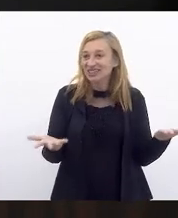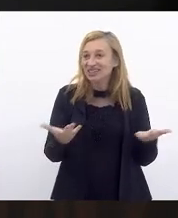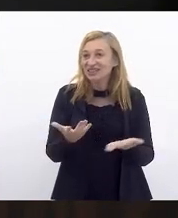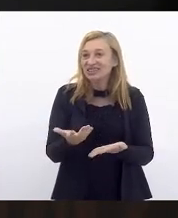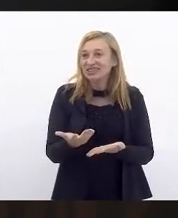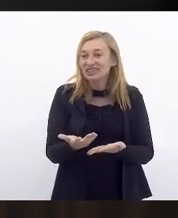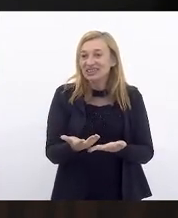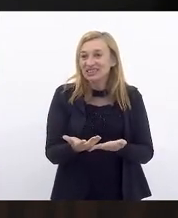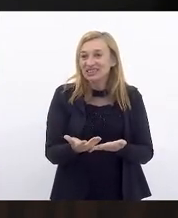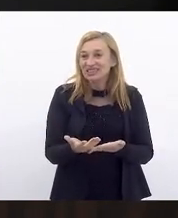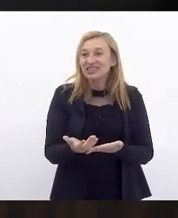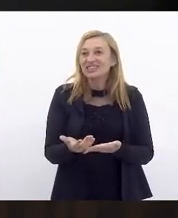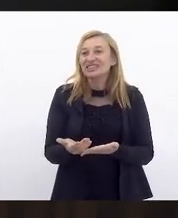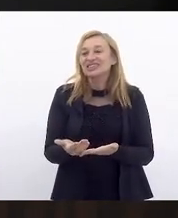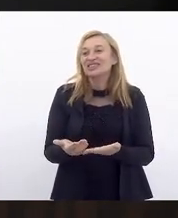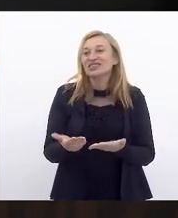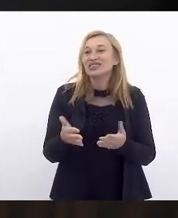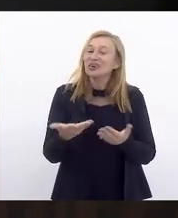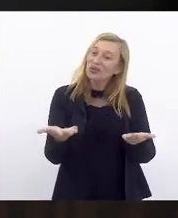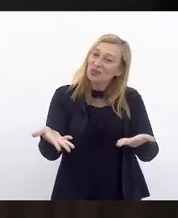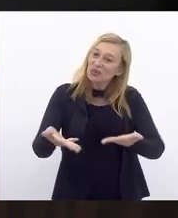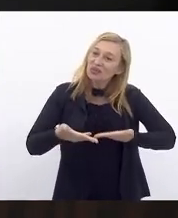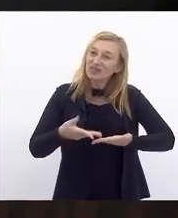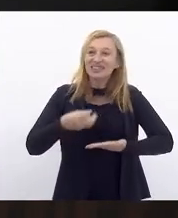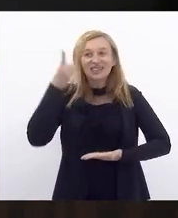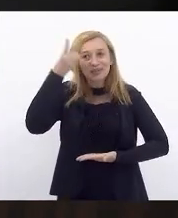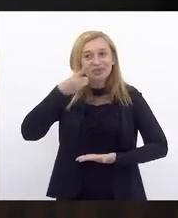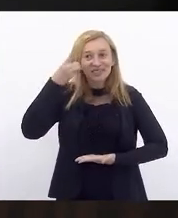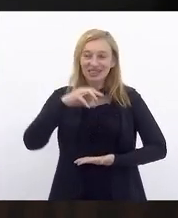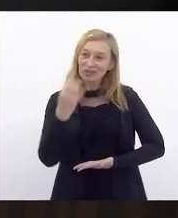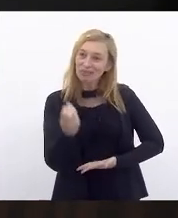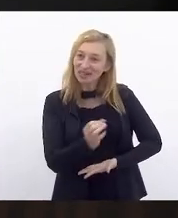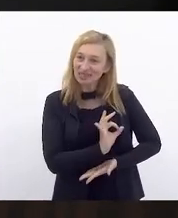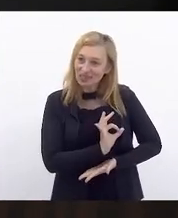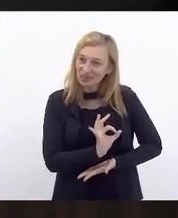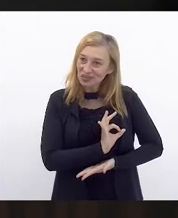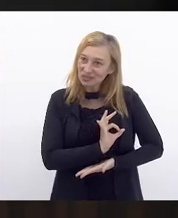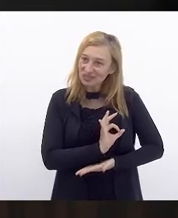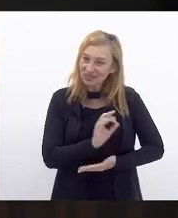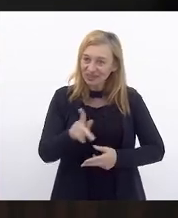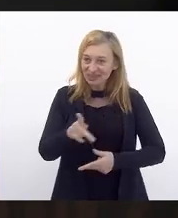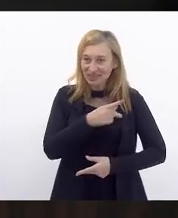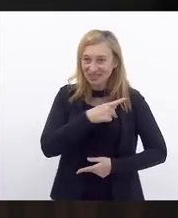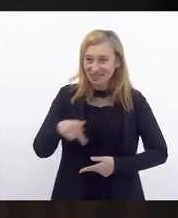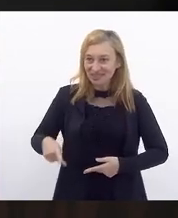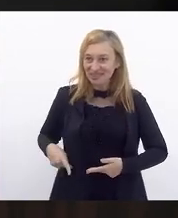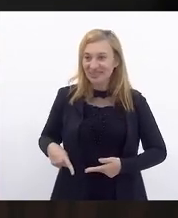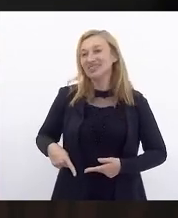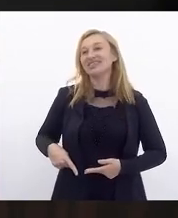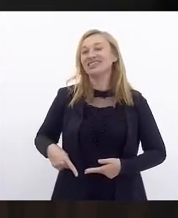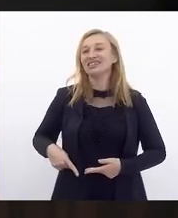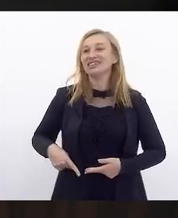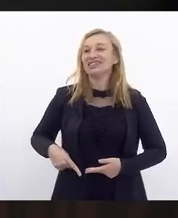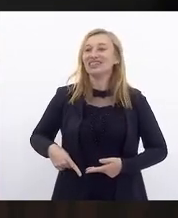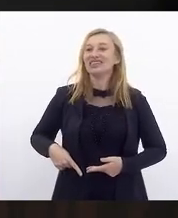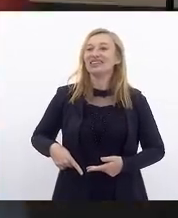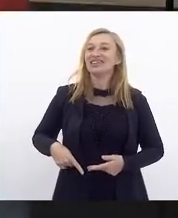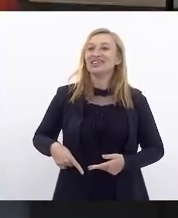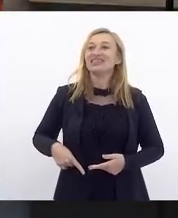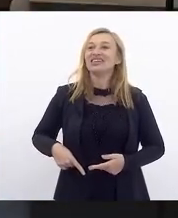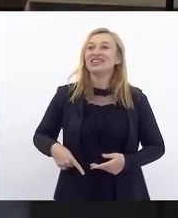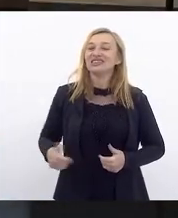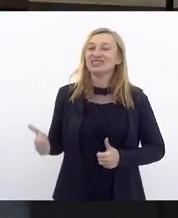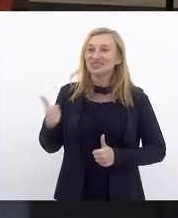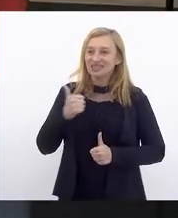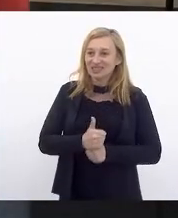maciça de deputadas, eu convido a deputada Marta Rocha para presidir o expediente final. Muito obrigado. Obrigado.